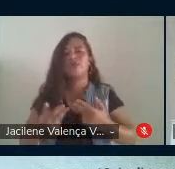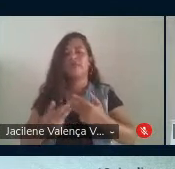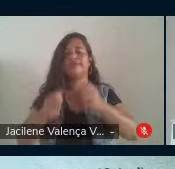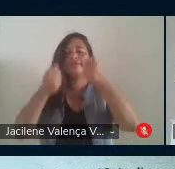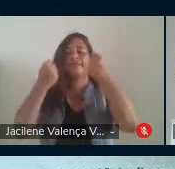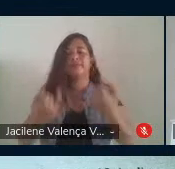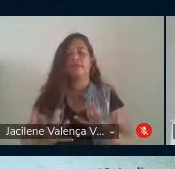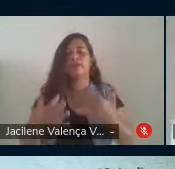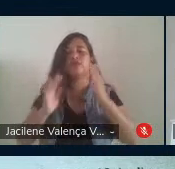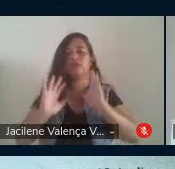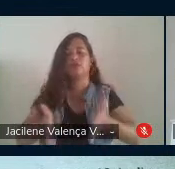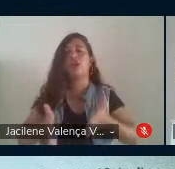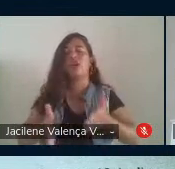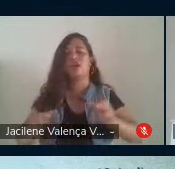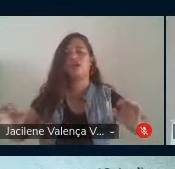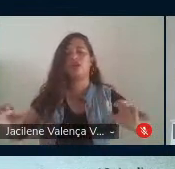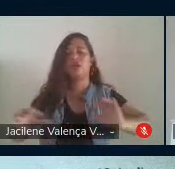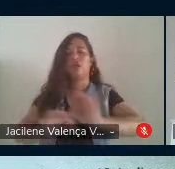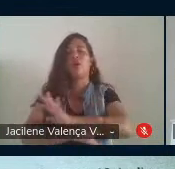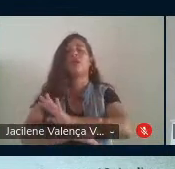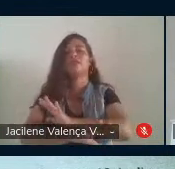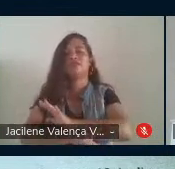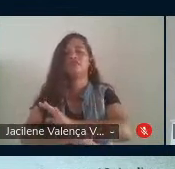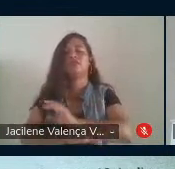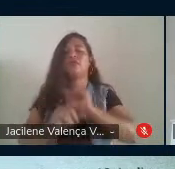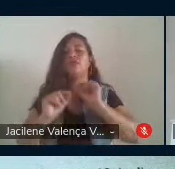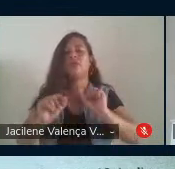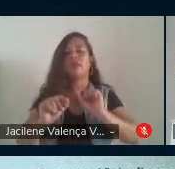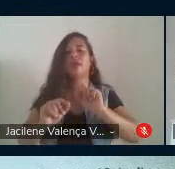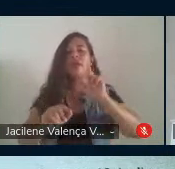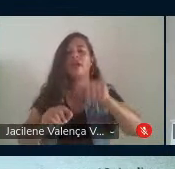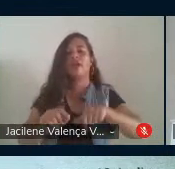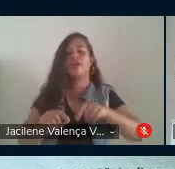concretização se dirigirá à sua ação.